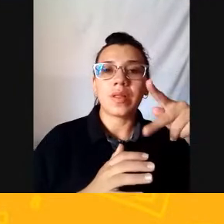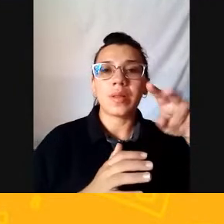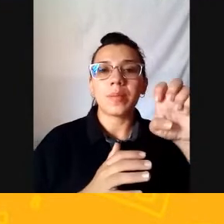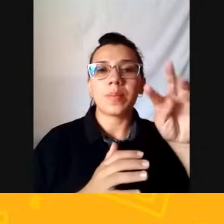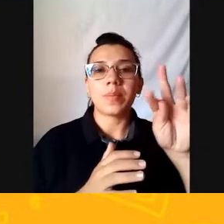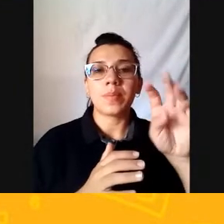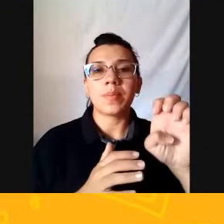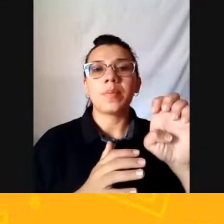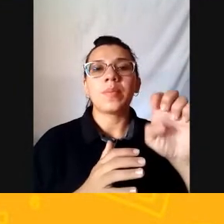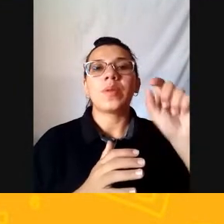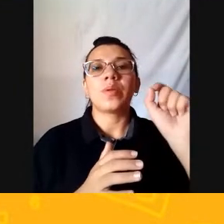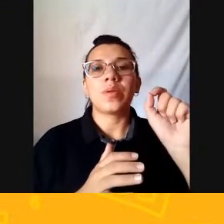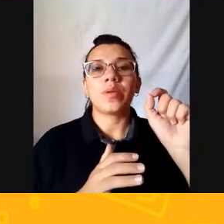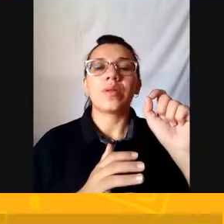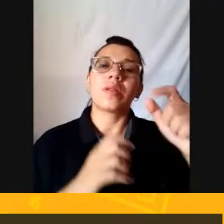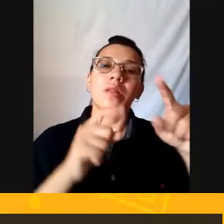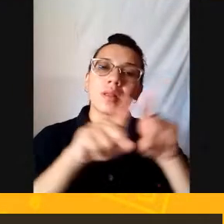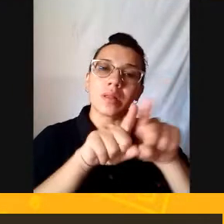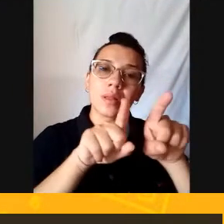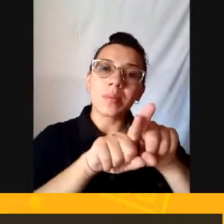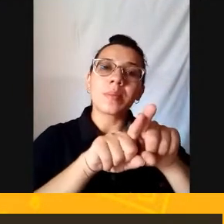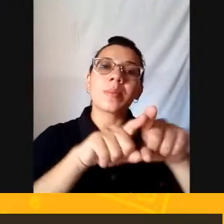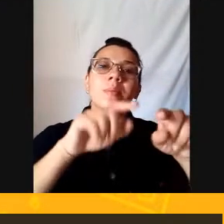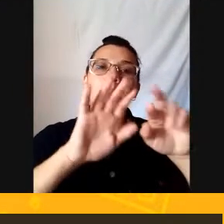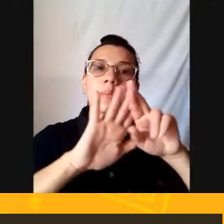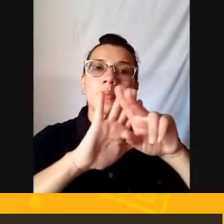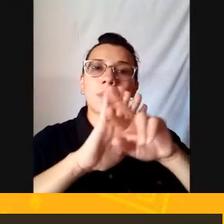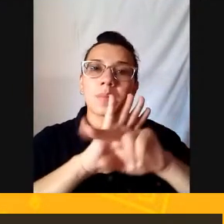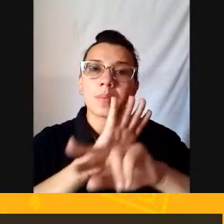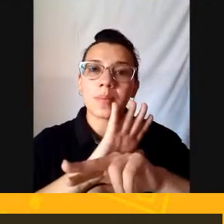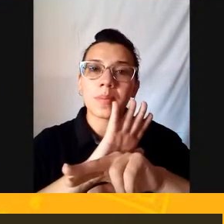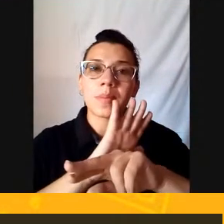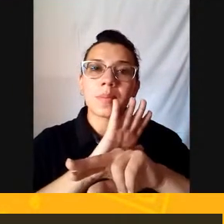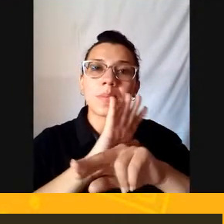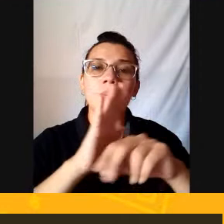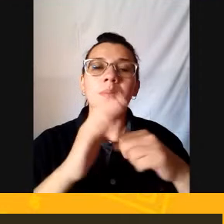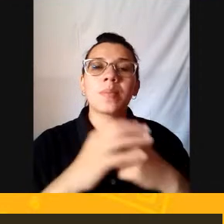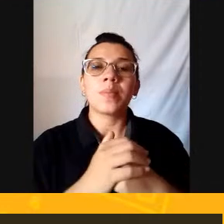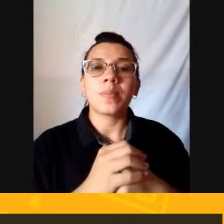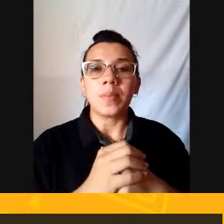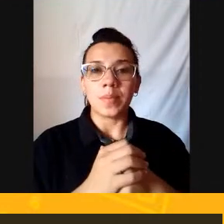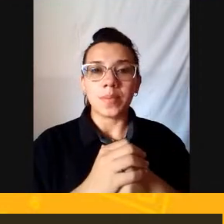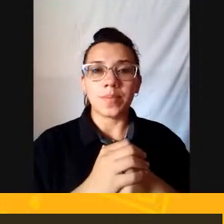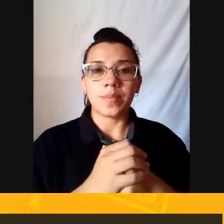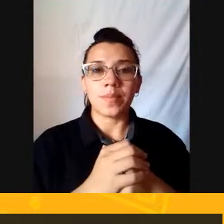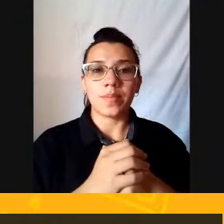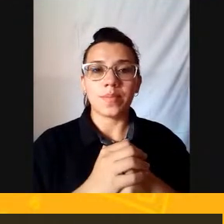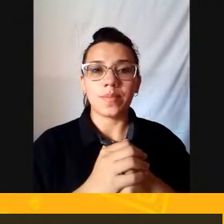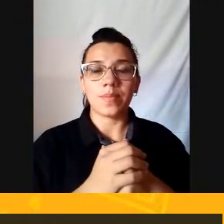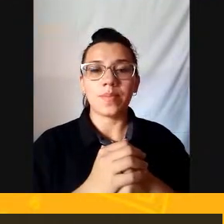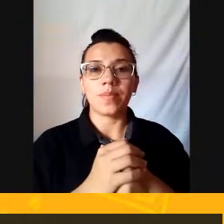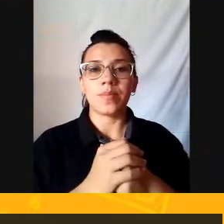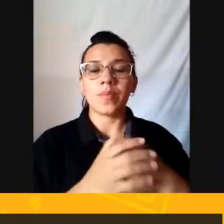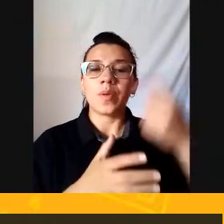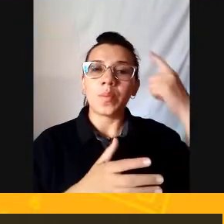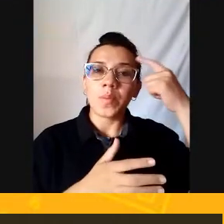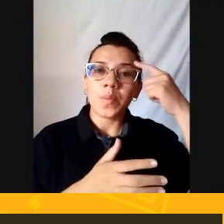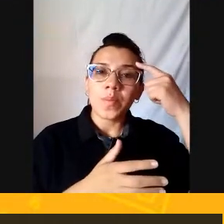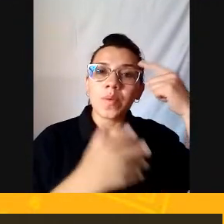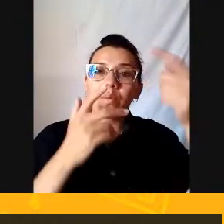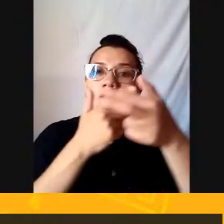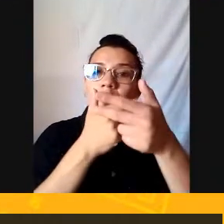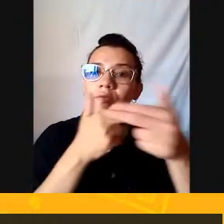Que joga uma coisa Digamos Para o plural Que ela Só é plural No pensamento Por exemplo O povo Bateram palmas